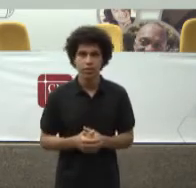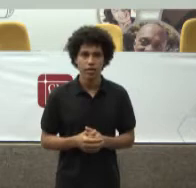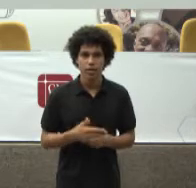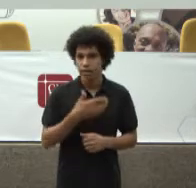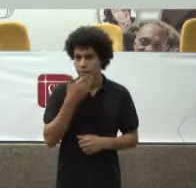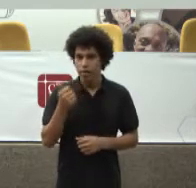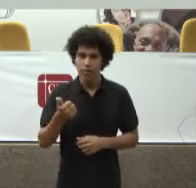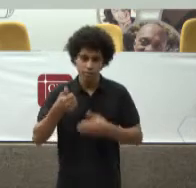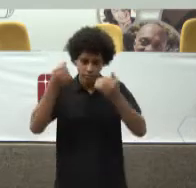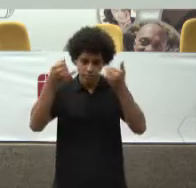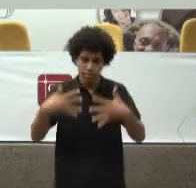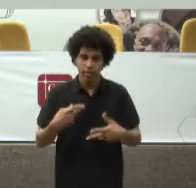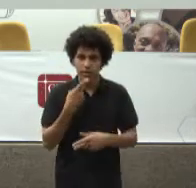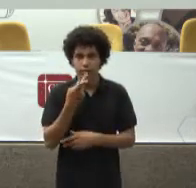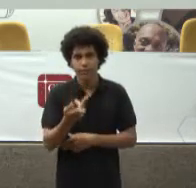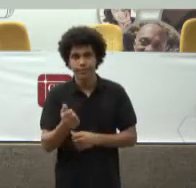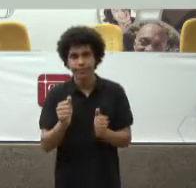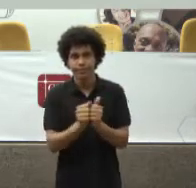Explicando E falando